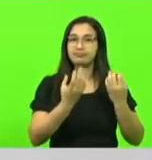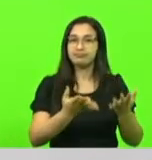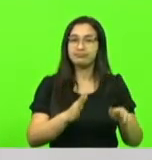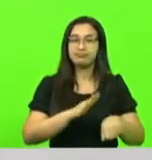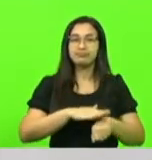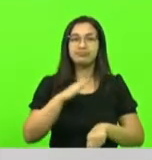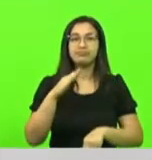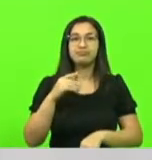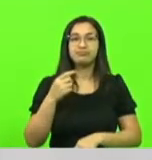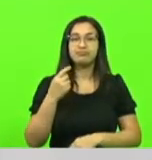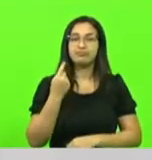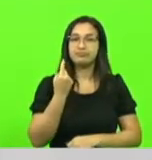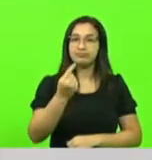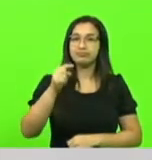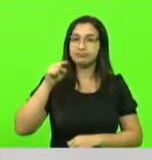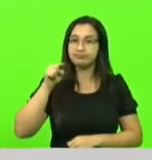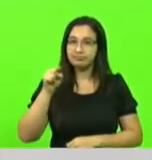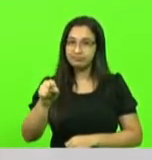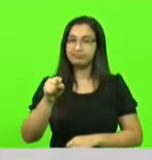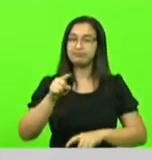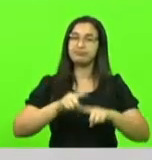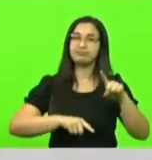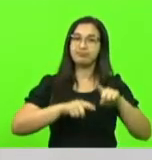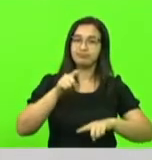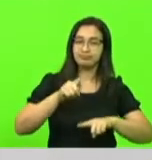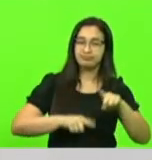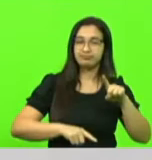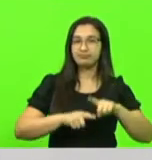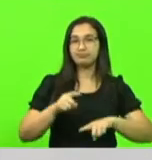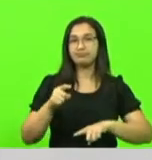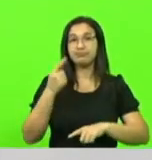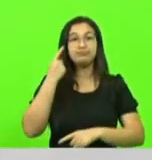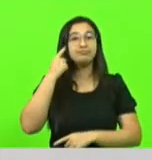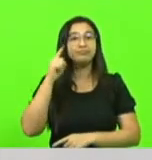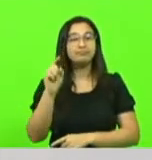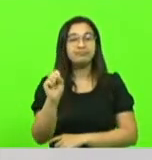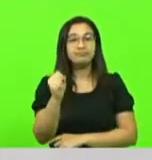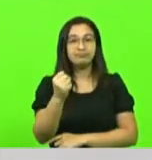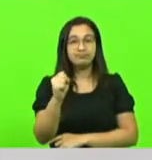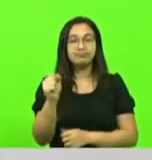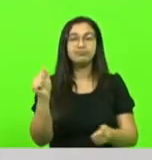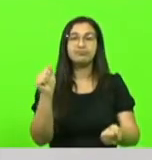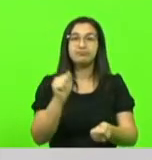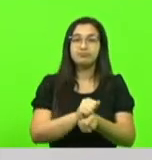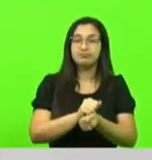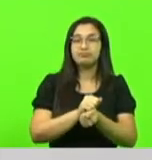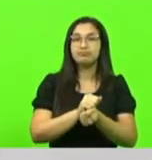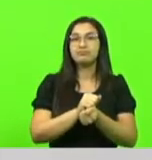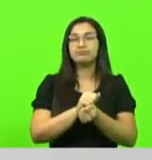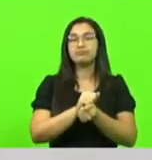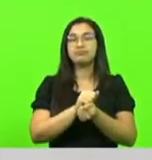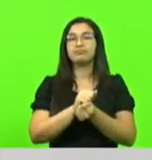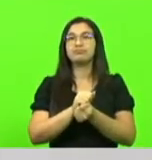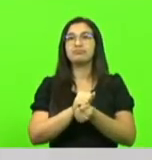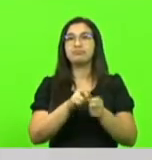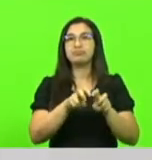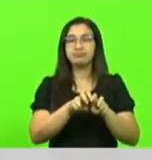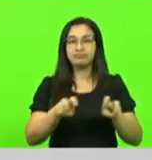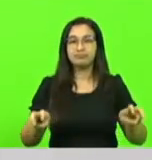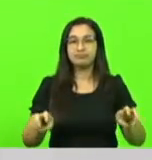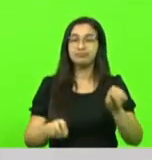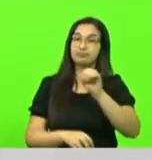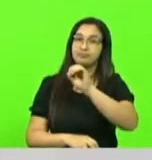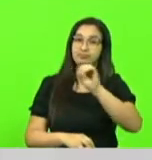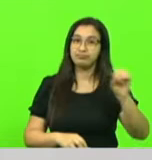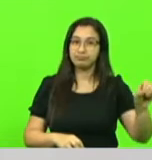.100 equipamentos no próximo dia 8, inclusive em conjunto com a bancada do ESS, nós vamos fazer uma grande entrega de